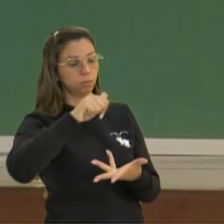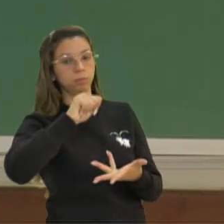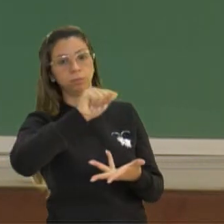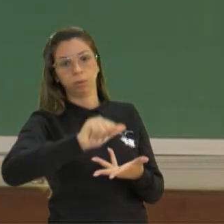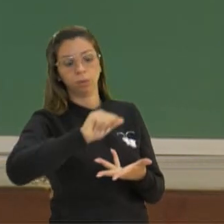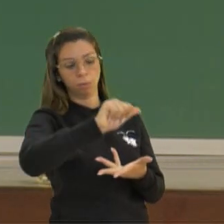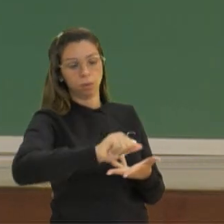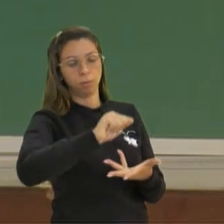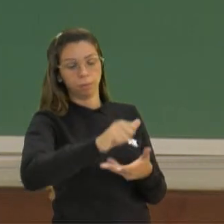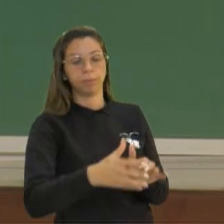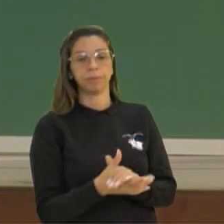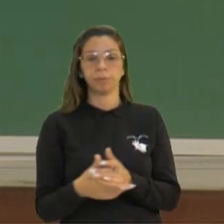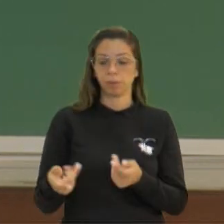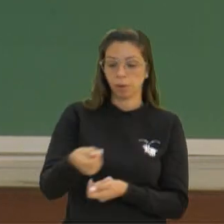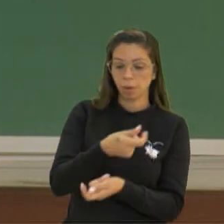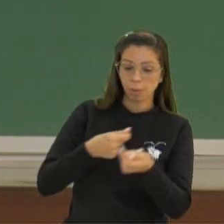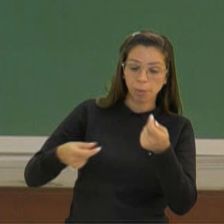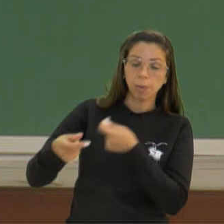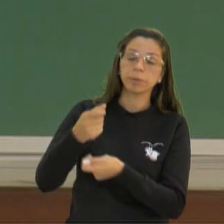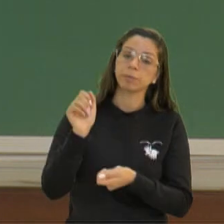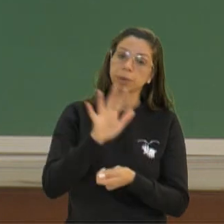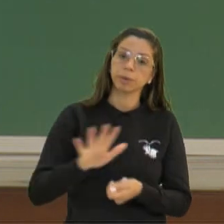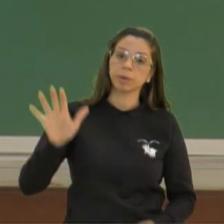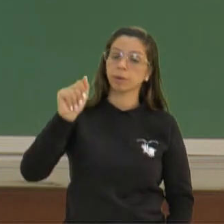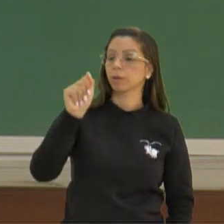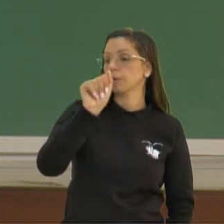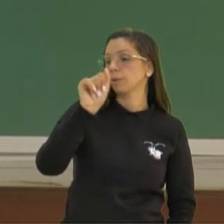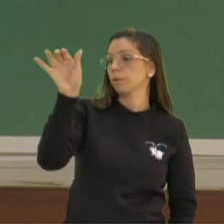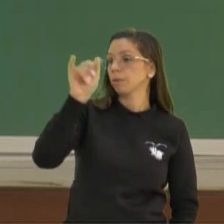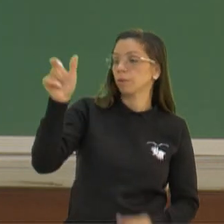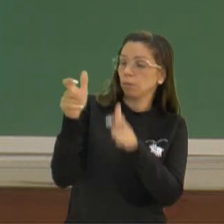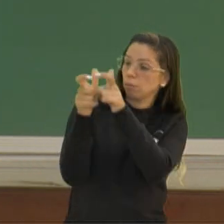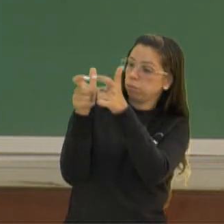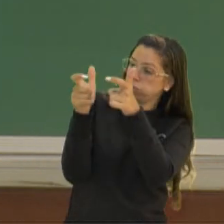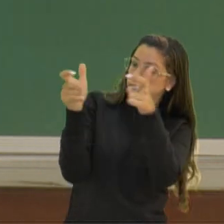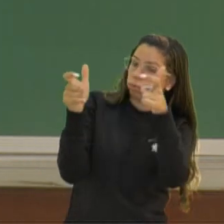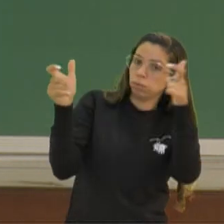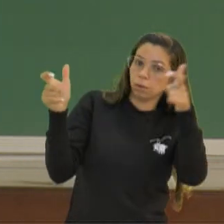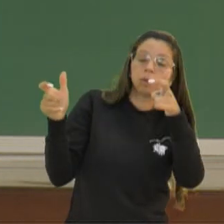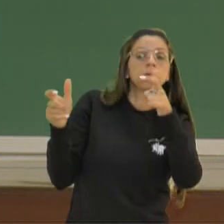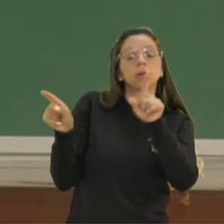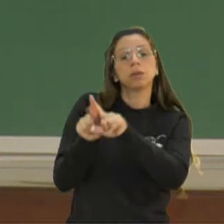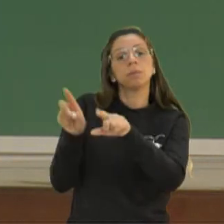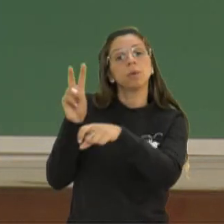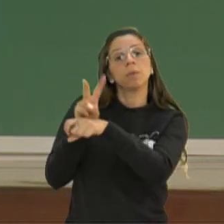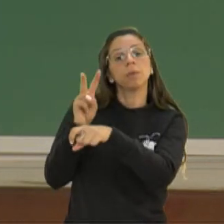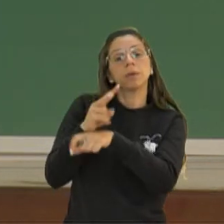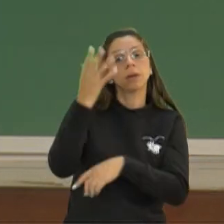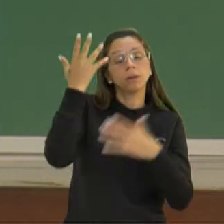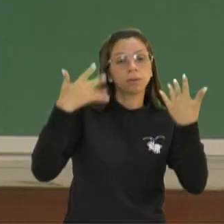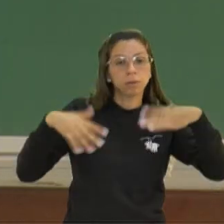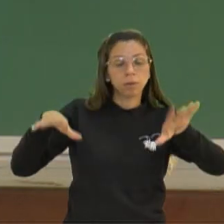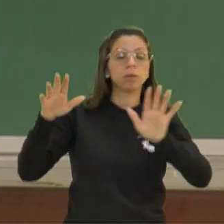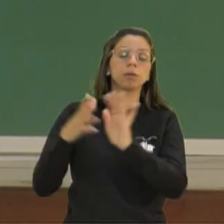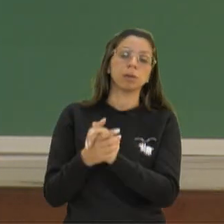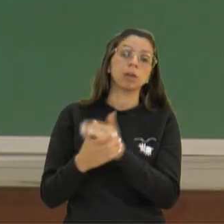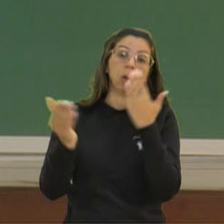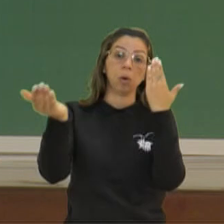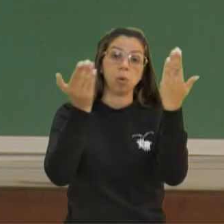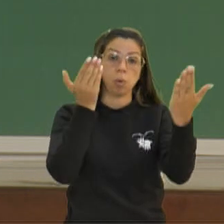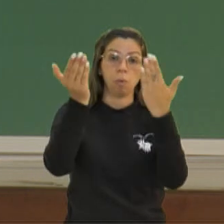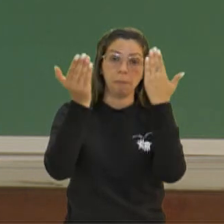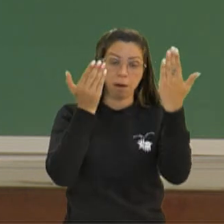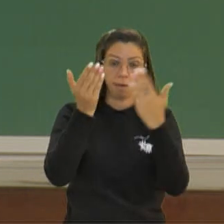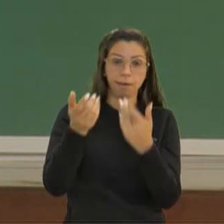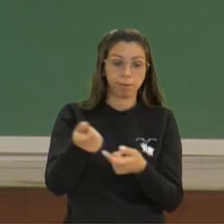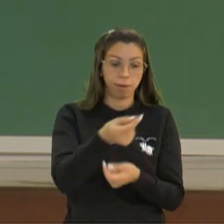Diz aqui, na economia de forma geral, a Ásia tem mostrado um crescimento maior e mais sustentável do que a economia do Ocidente, dessa economia que